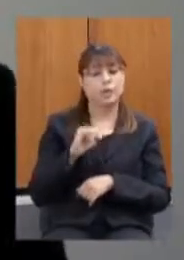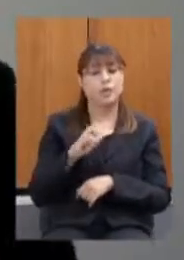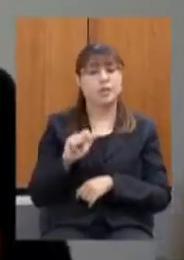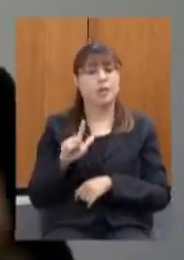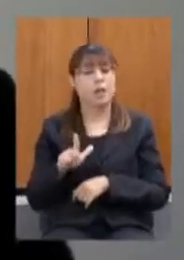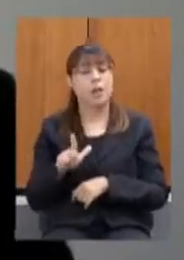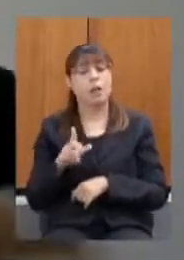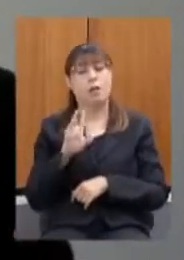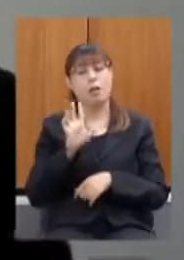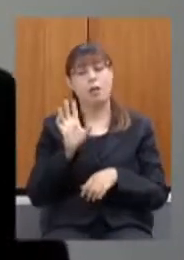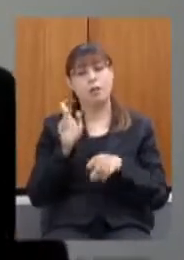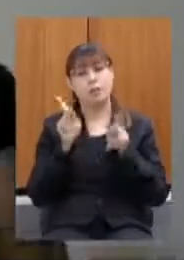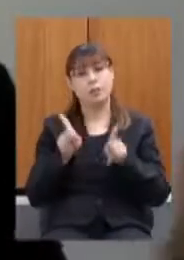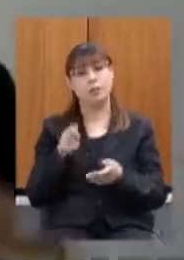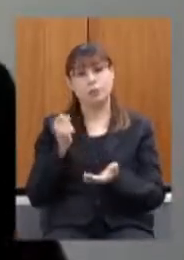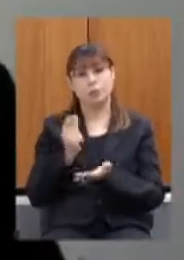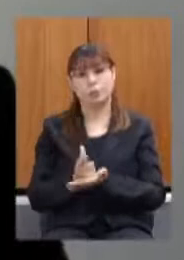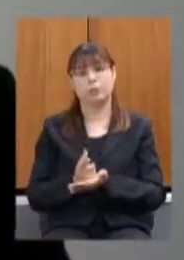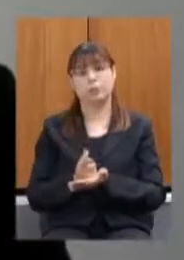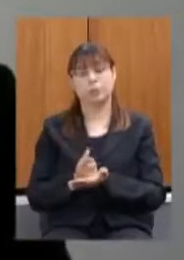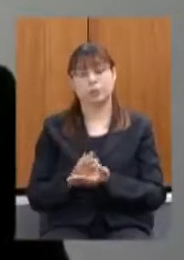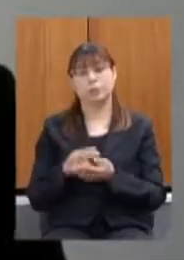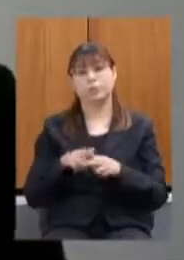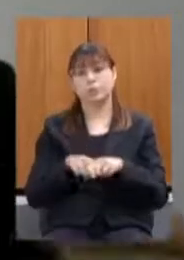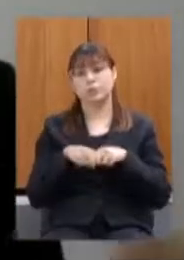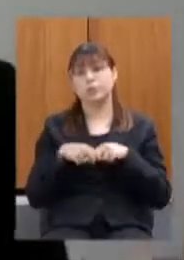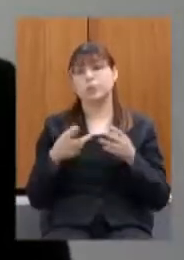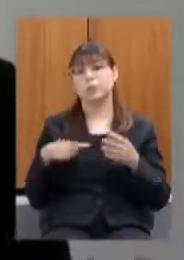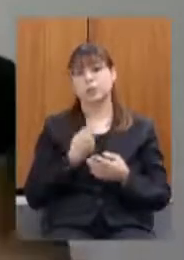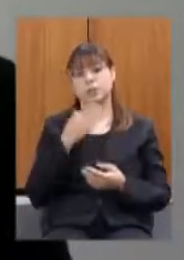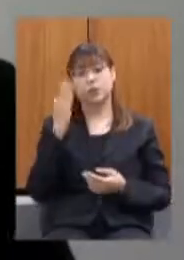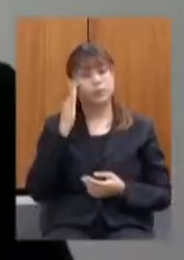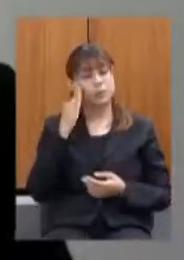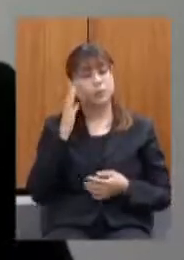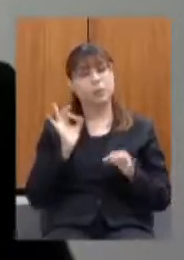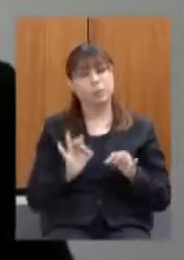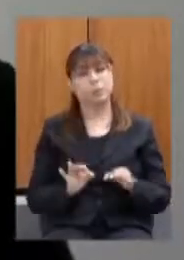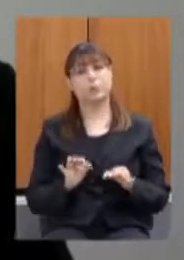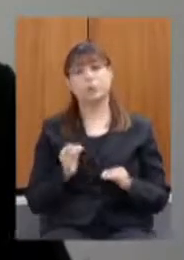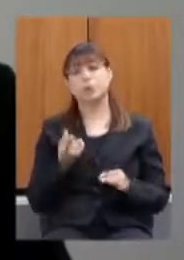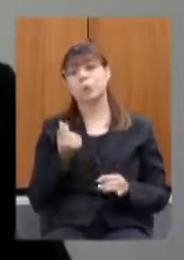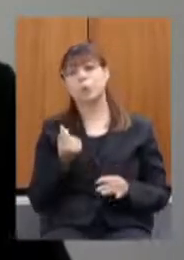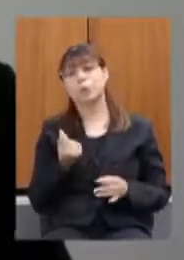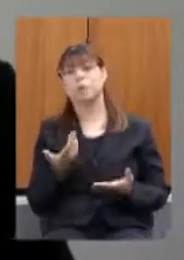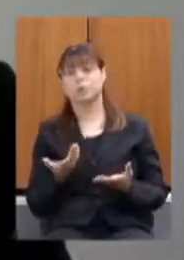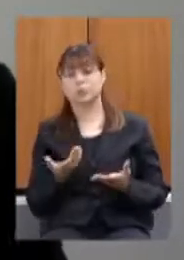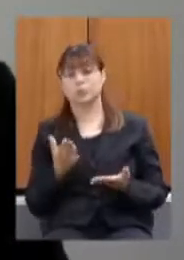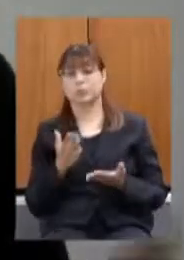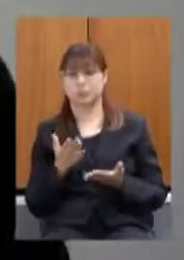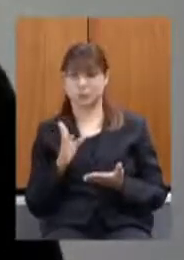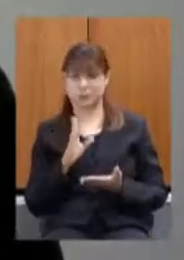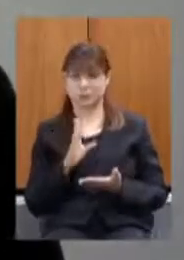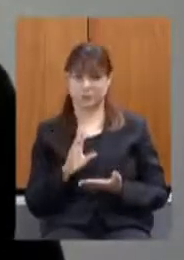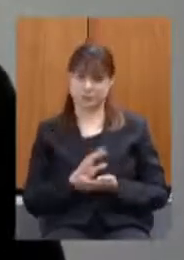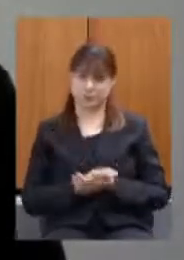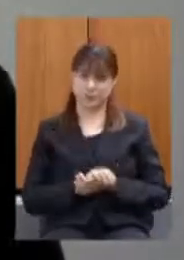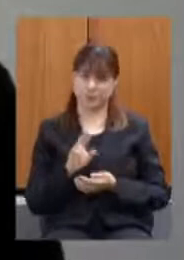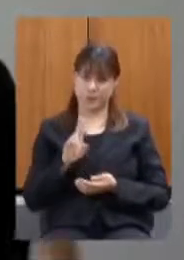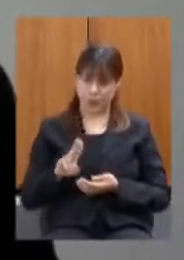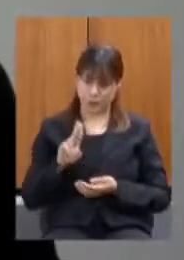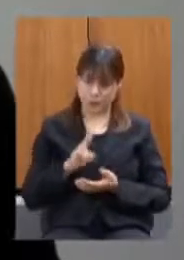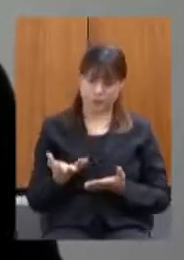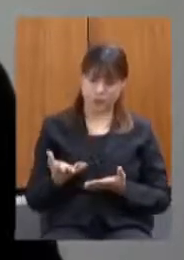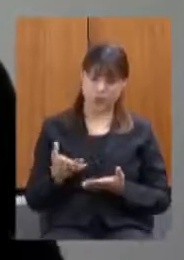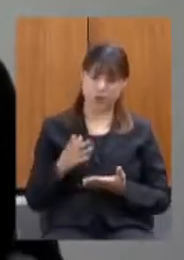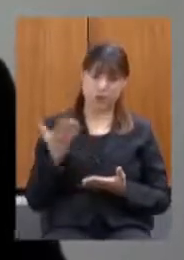gente sabe das emissões das notas dos distribuidores então a gente sabe efetivamente quanto que está sendo praticado então enquanto não havia esse